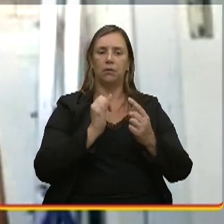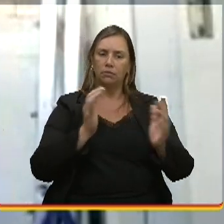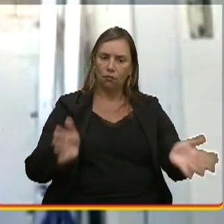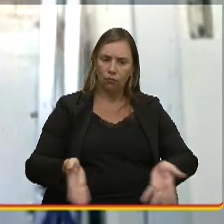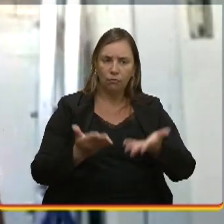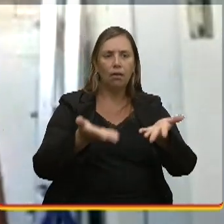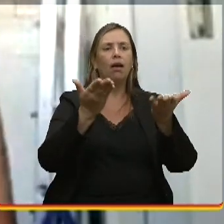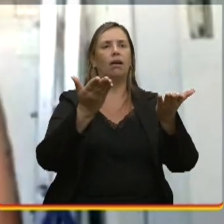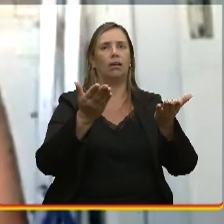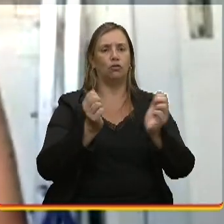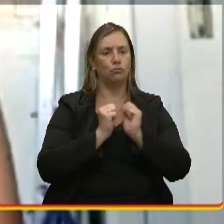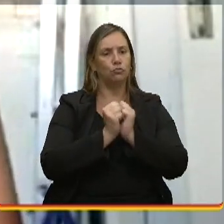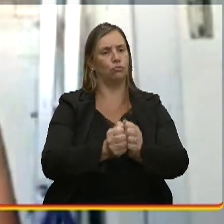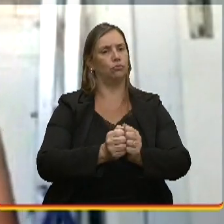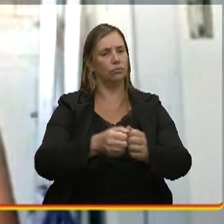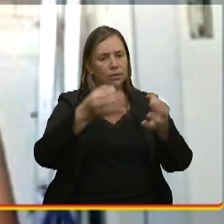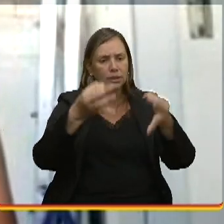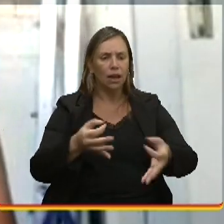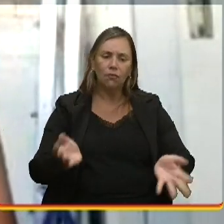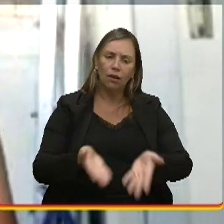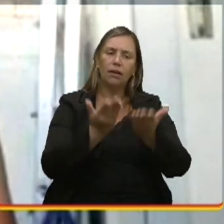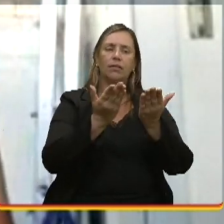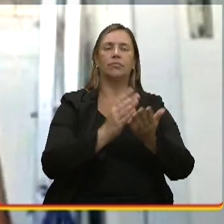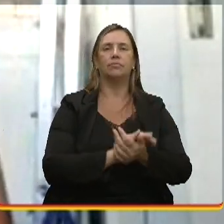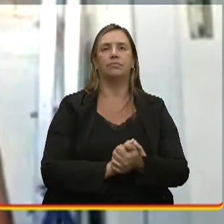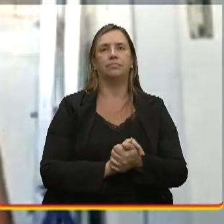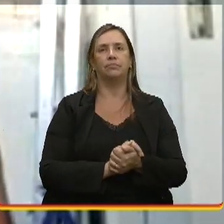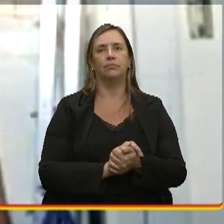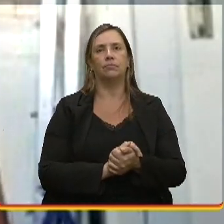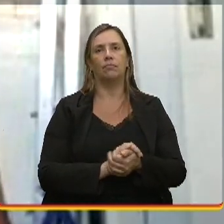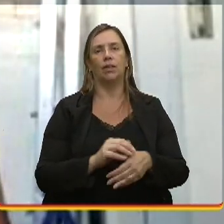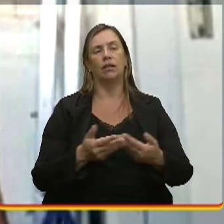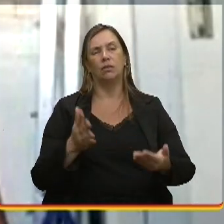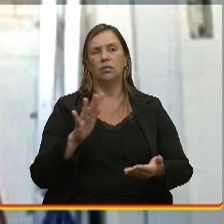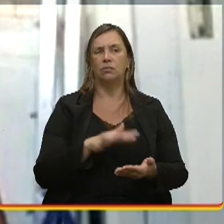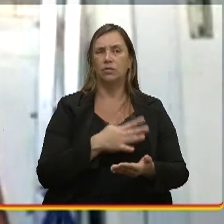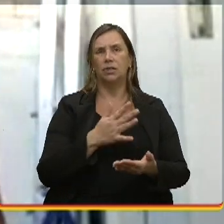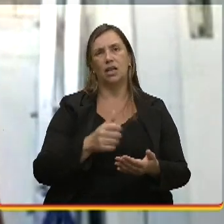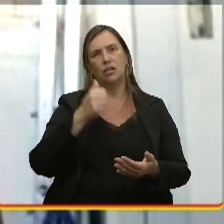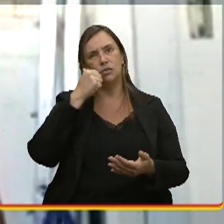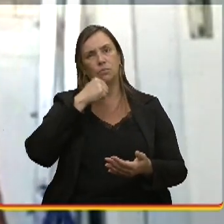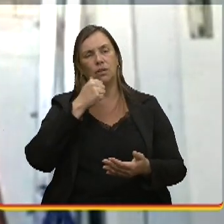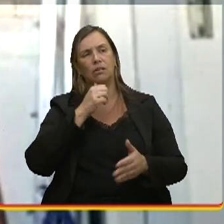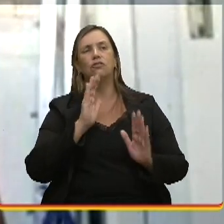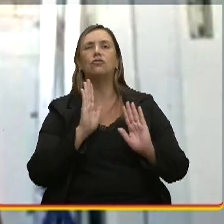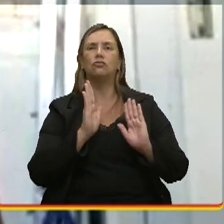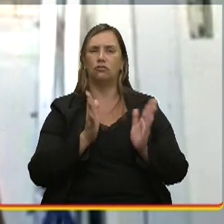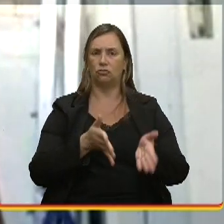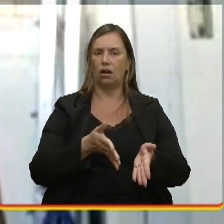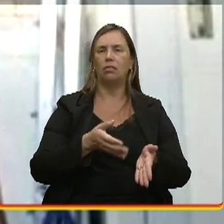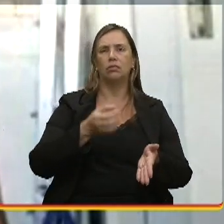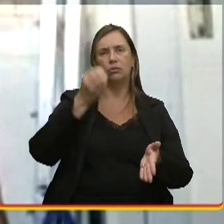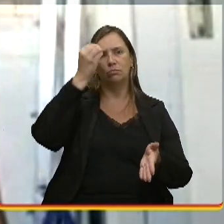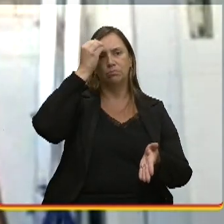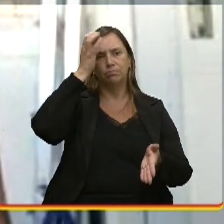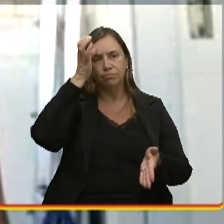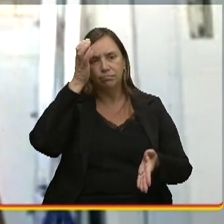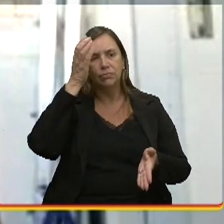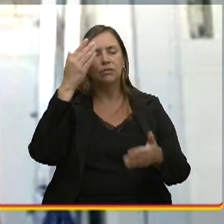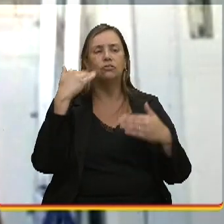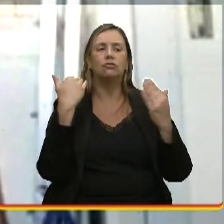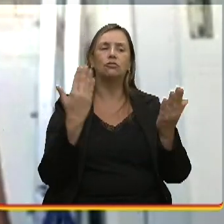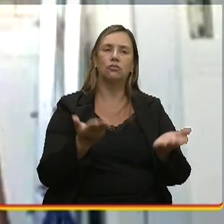e vai dar certo, então, muitas vezes, as mulheres, elas já têm o conhecimento, elas já